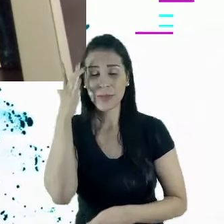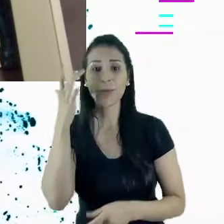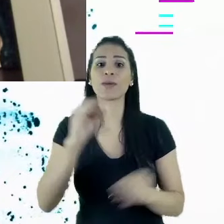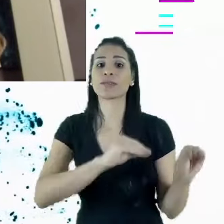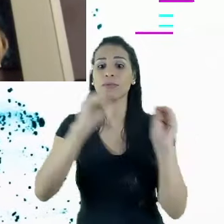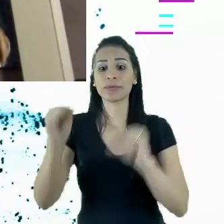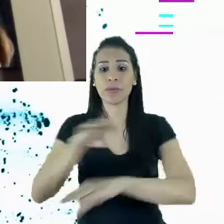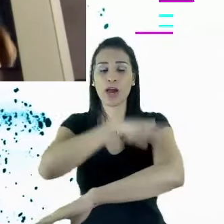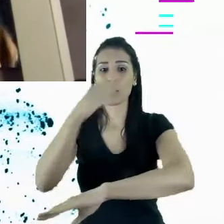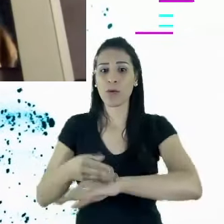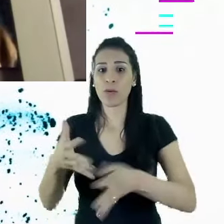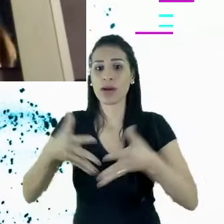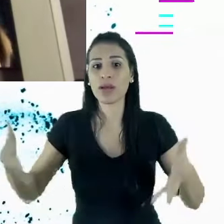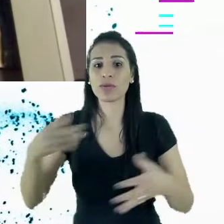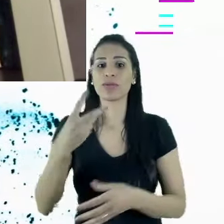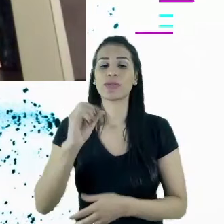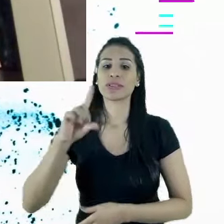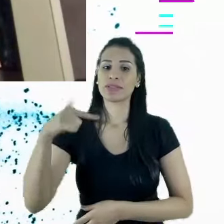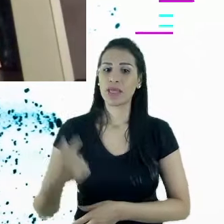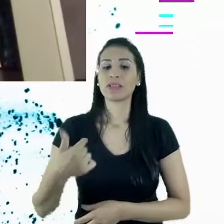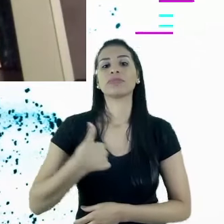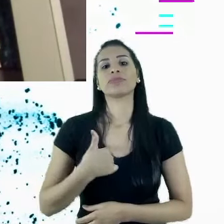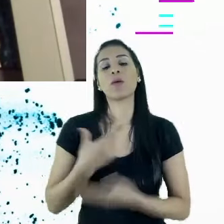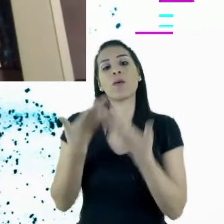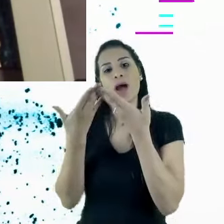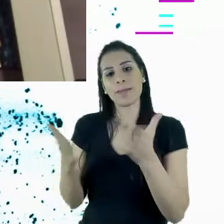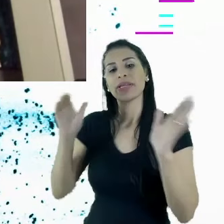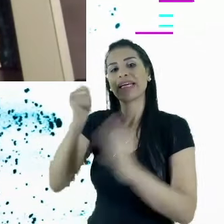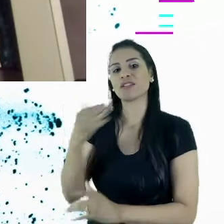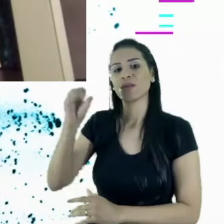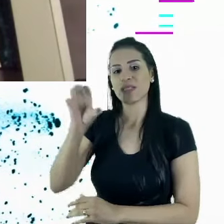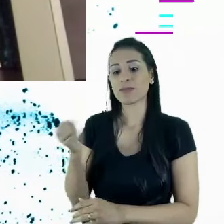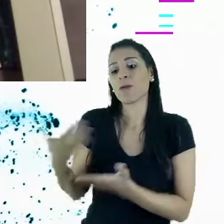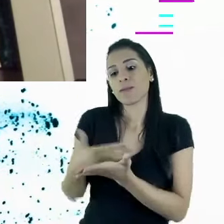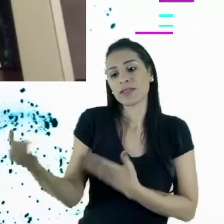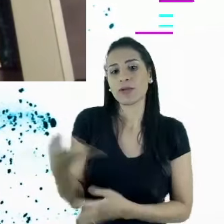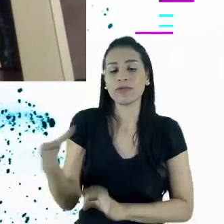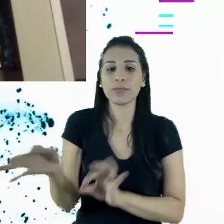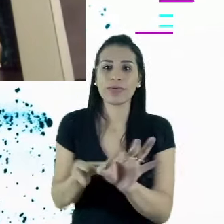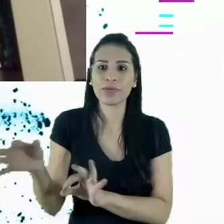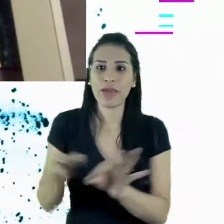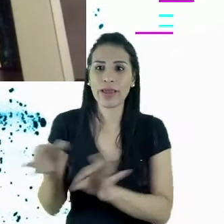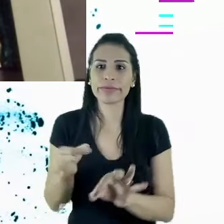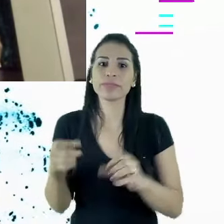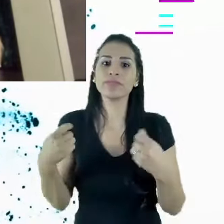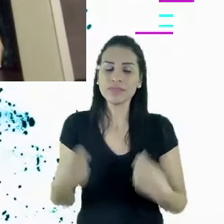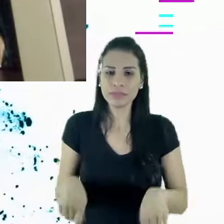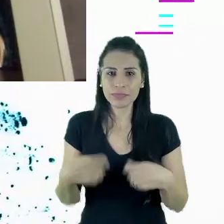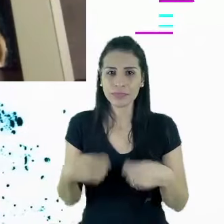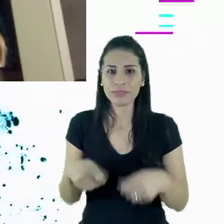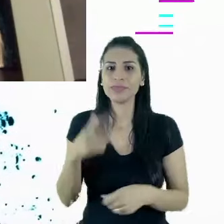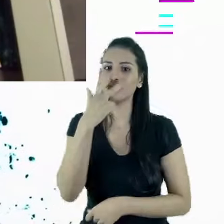hora, em 2017, que eu resolvi vender as minhas ações para iniciar um novo projeto. Eu tive que cumprir um novo compito, no